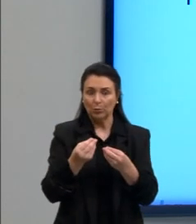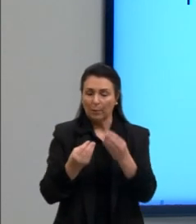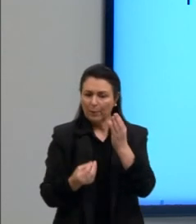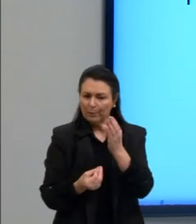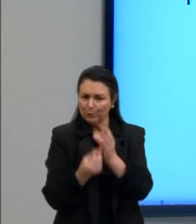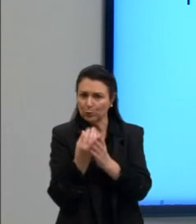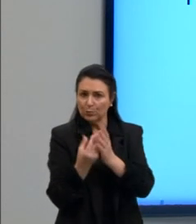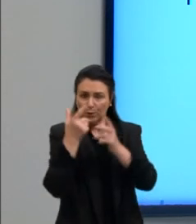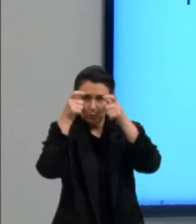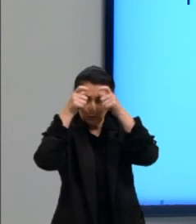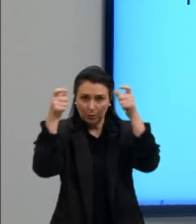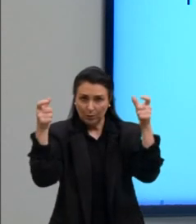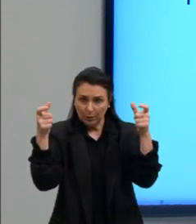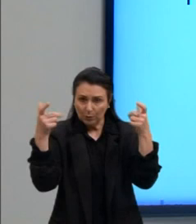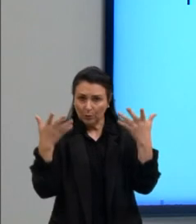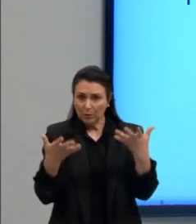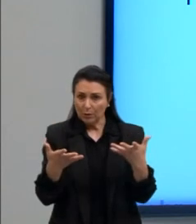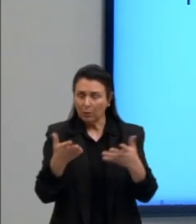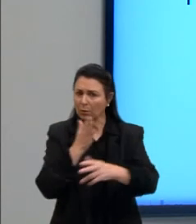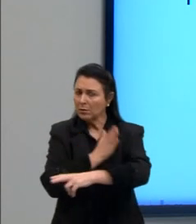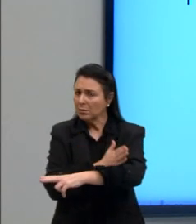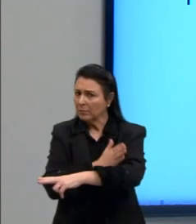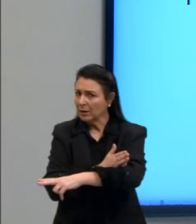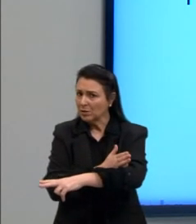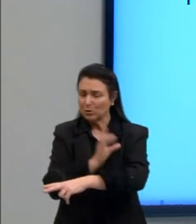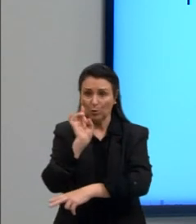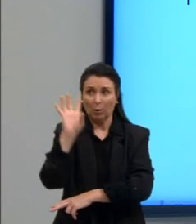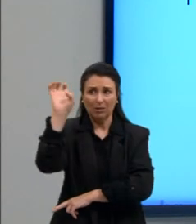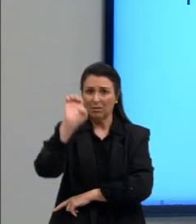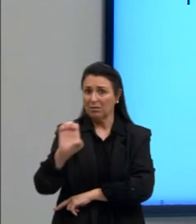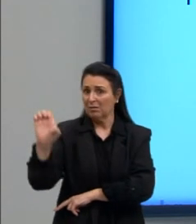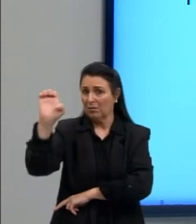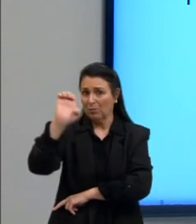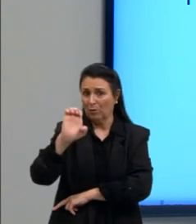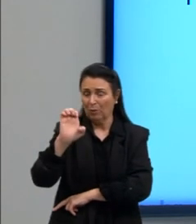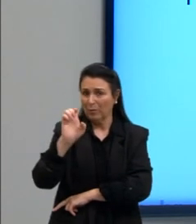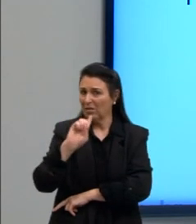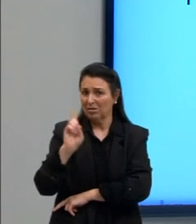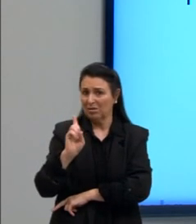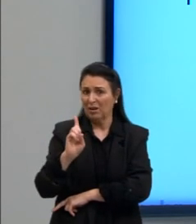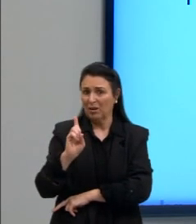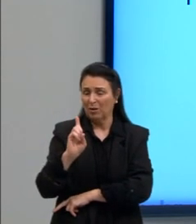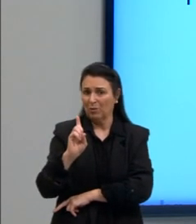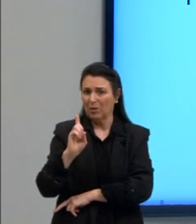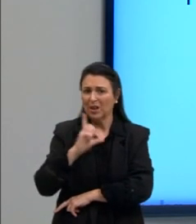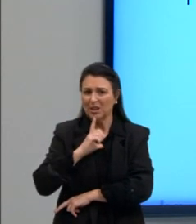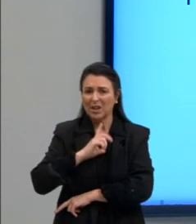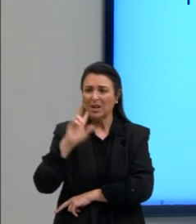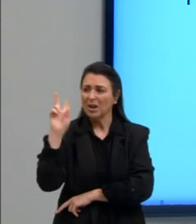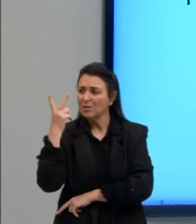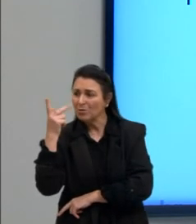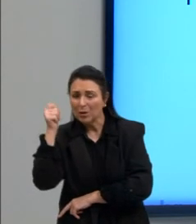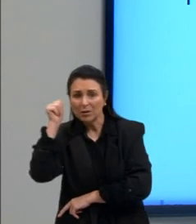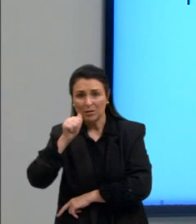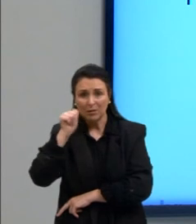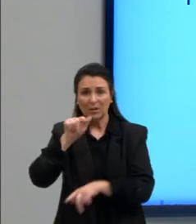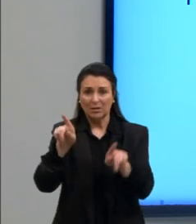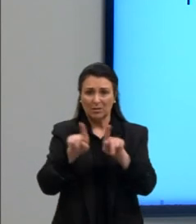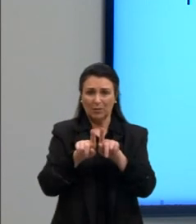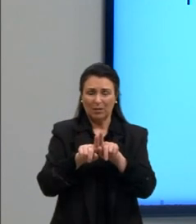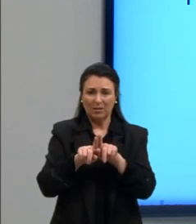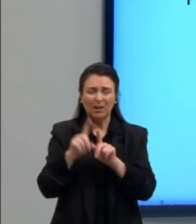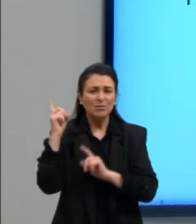Então, uma Idade Média que não se resume só à Europa, uma Idade Média que tem a história das mulheres, que às vezes é tão